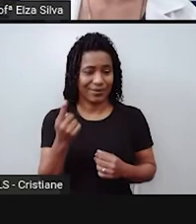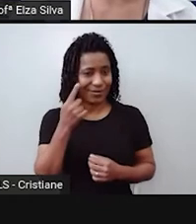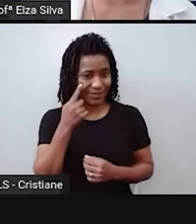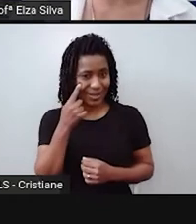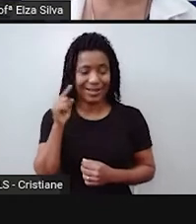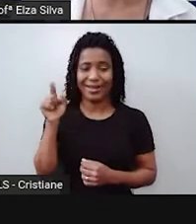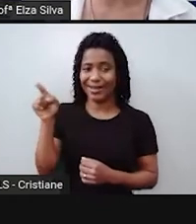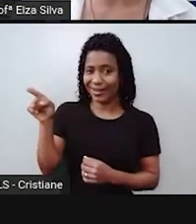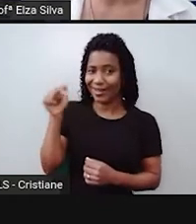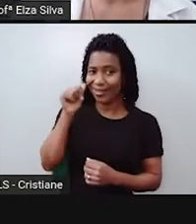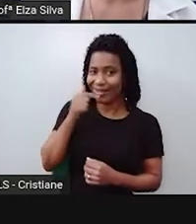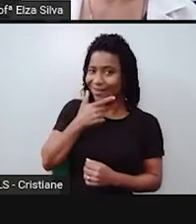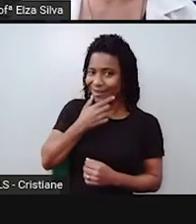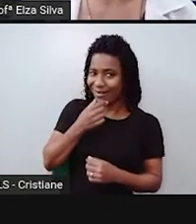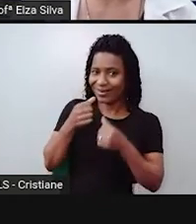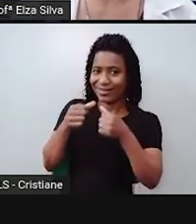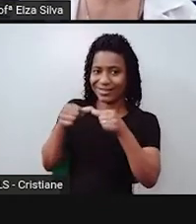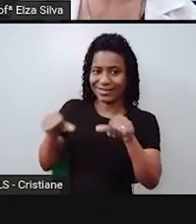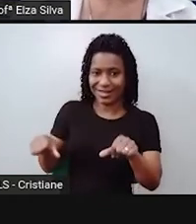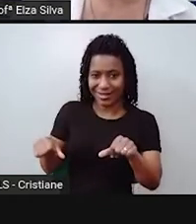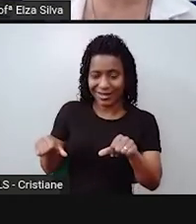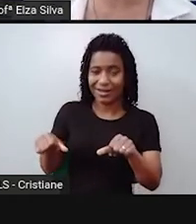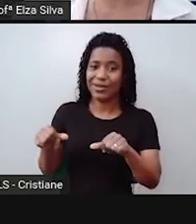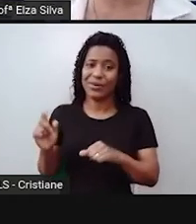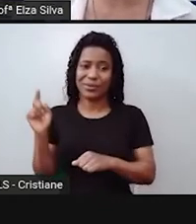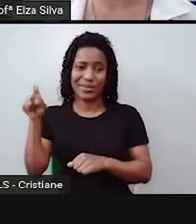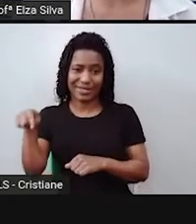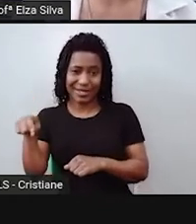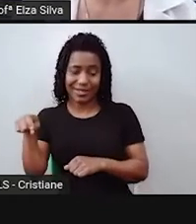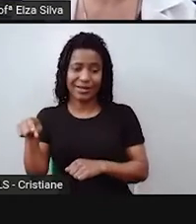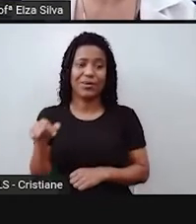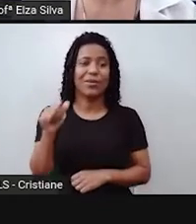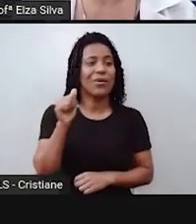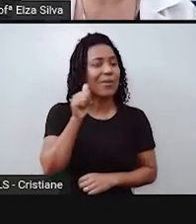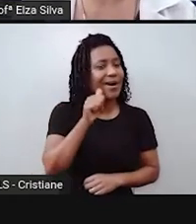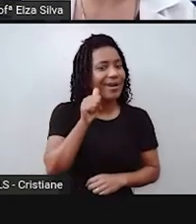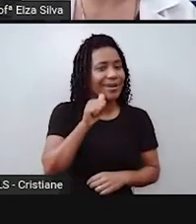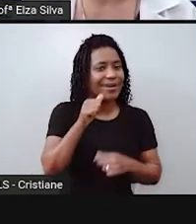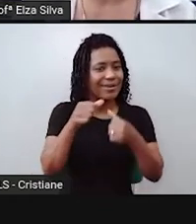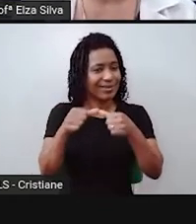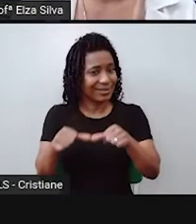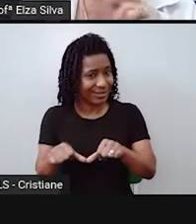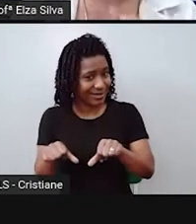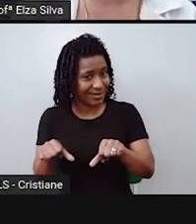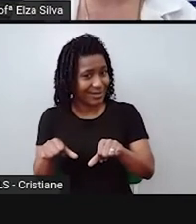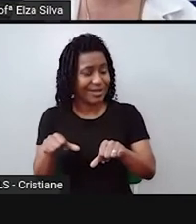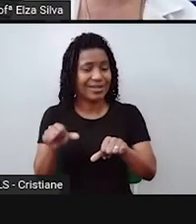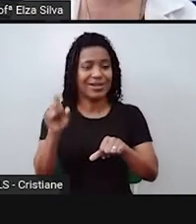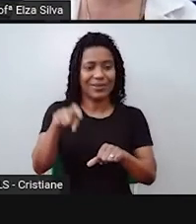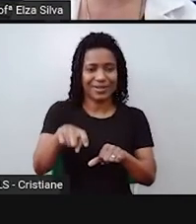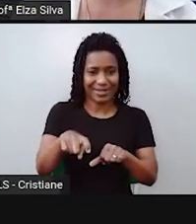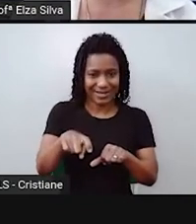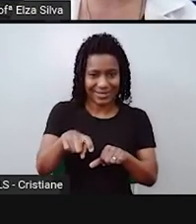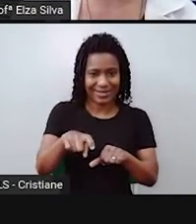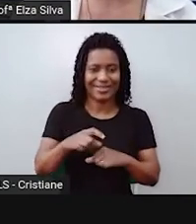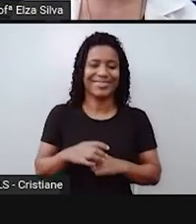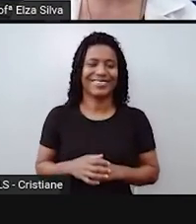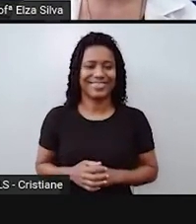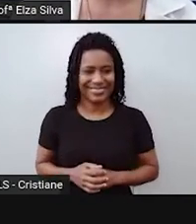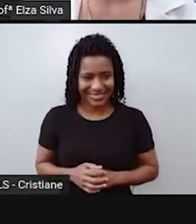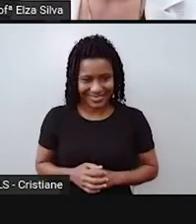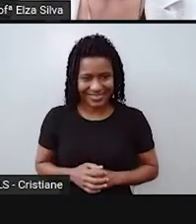ou ela está. He is, ele ou ela é, ele ou ela está. Lembraram do verbo to be?